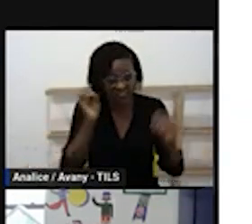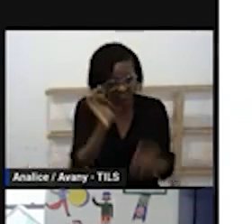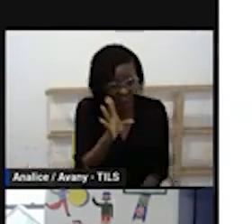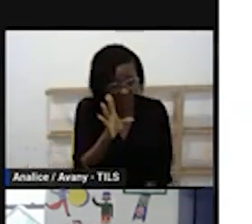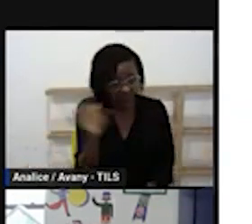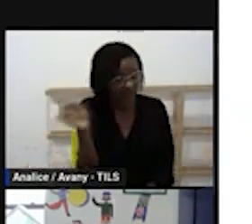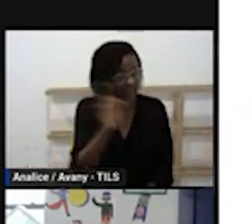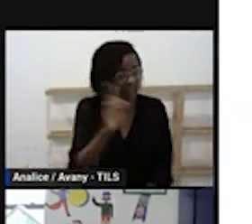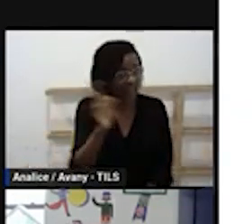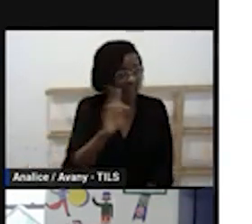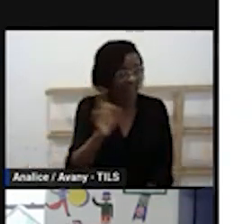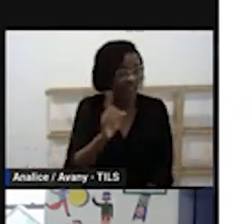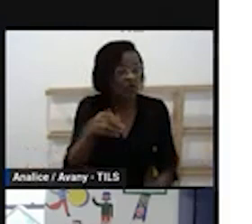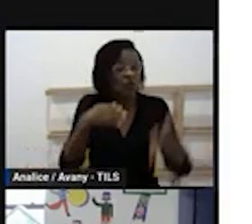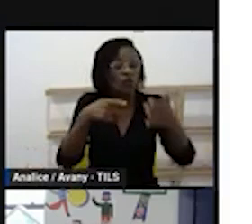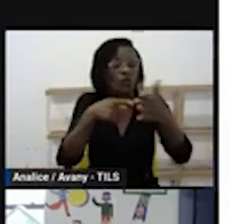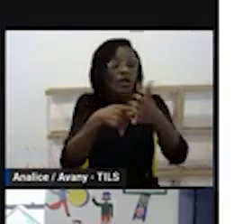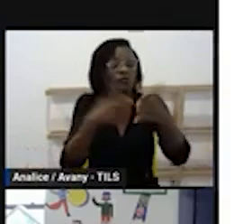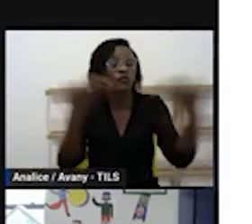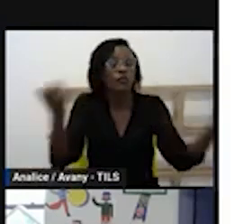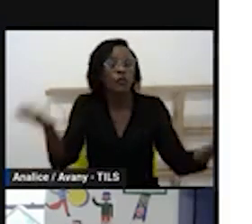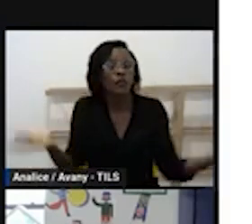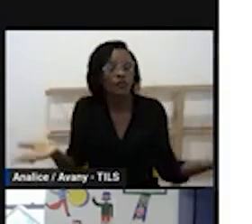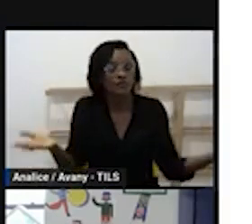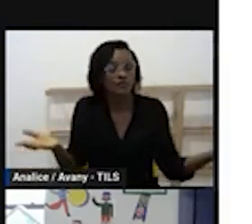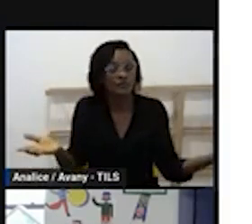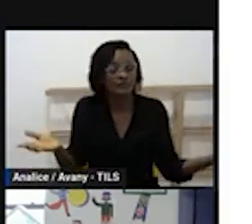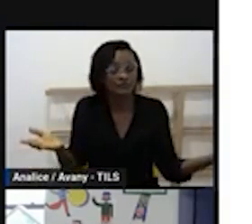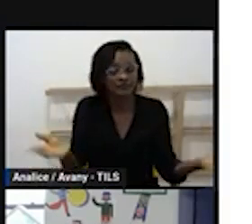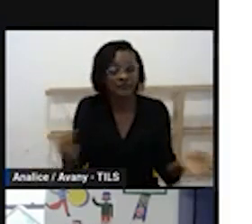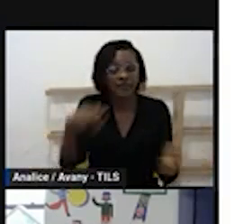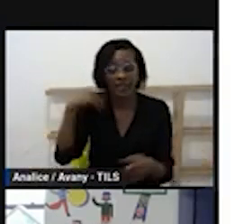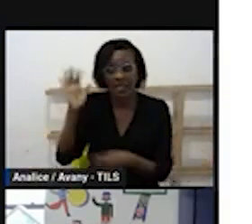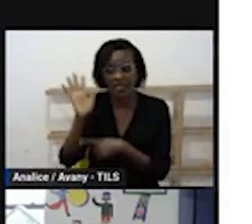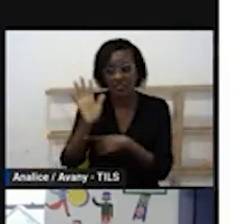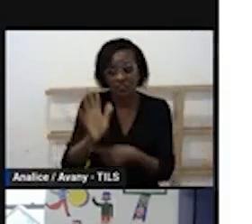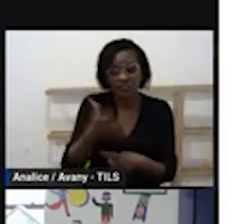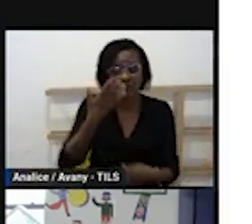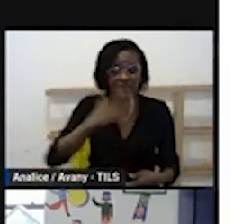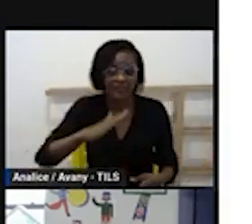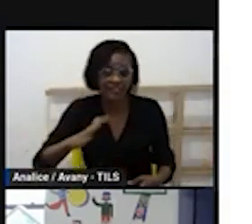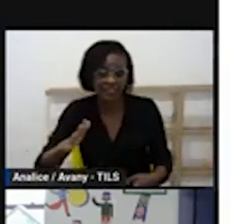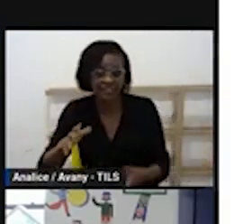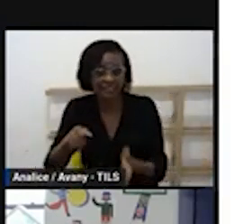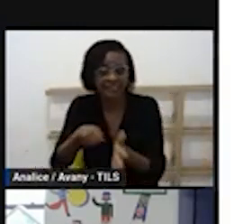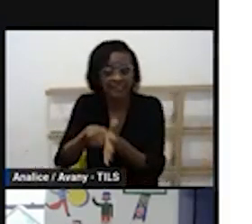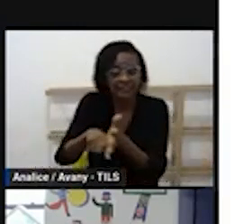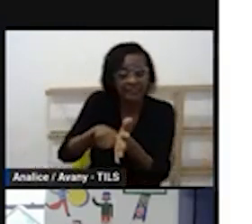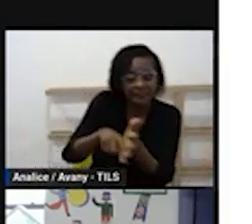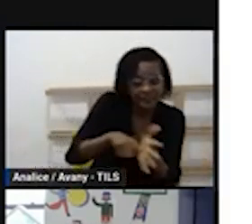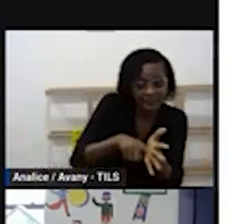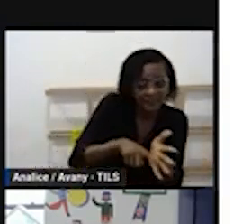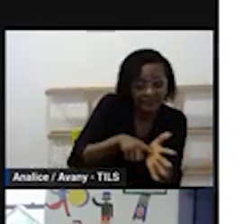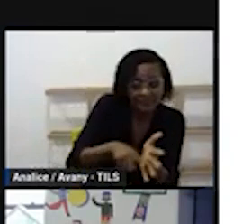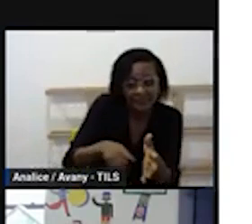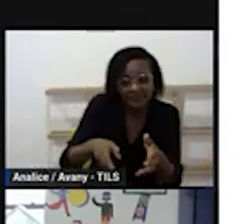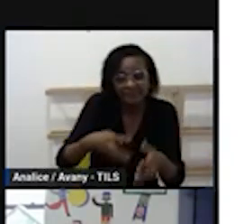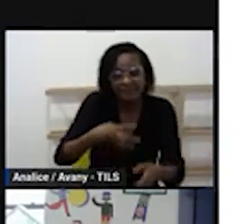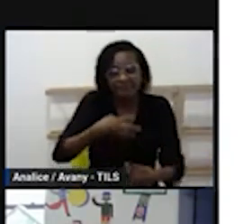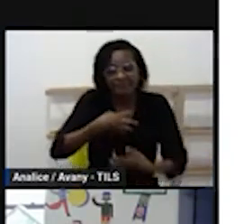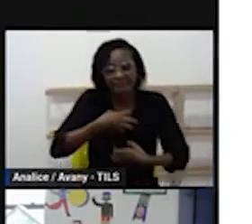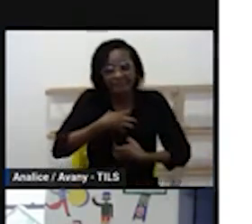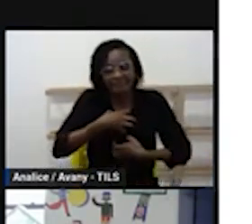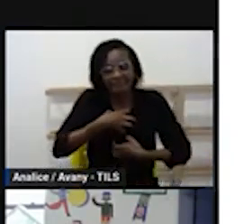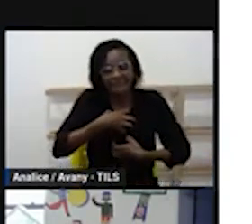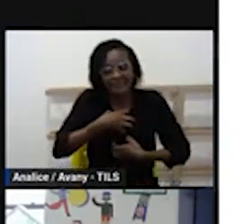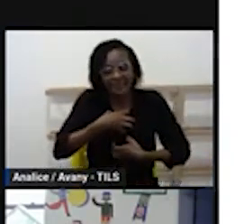projeto tem o objetivo maior que é a investigação a experimentação o envolvimento da criança